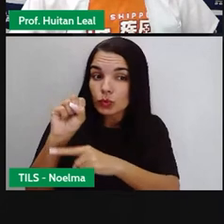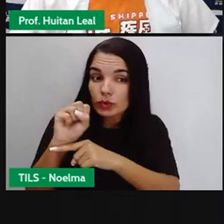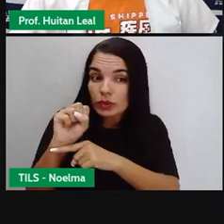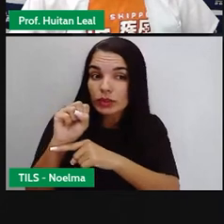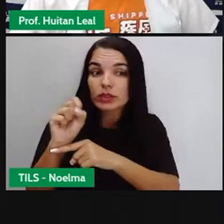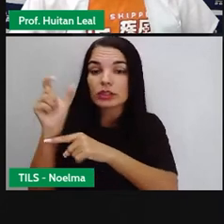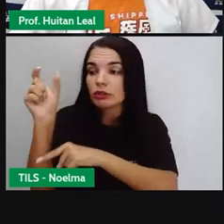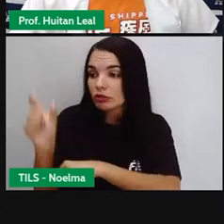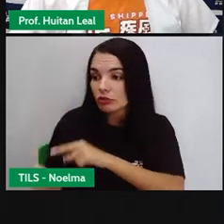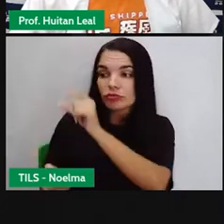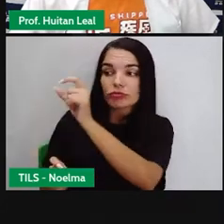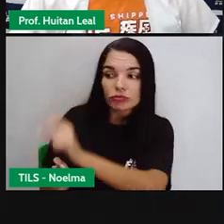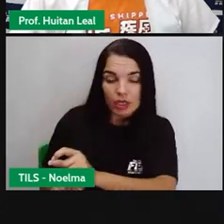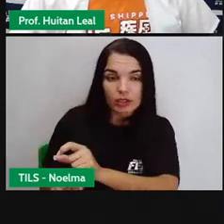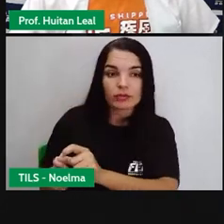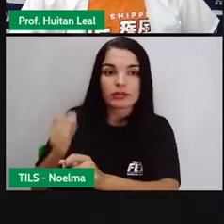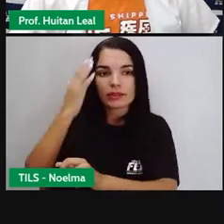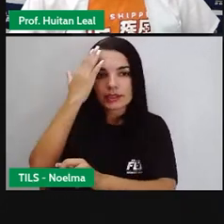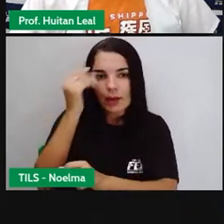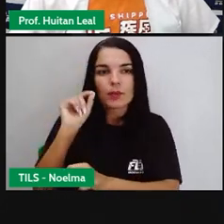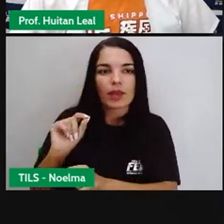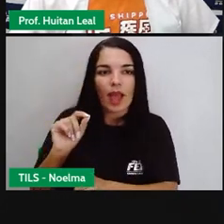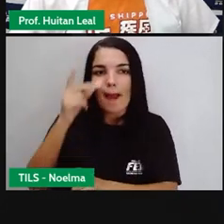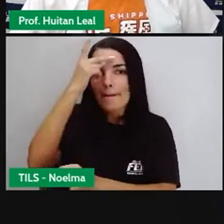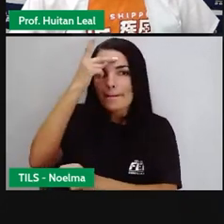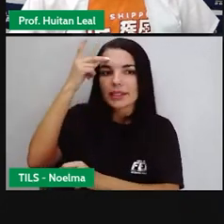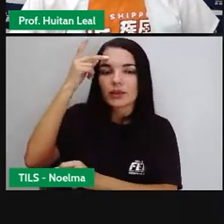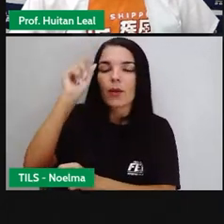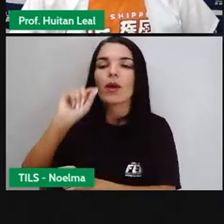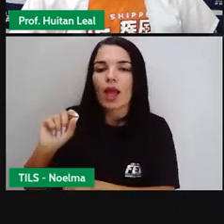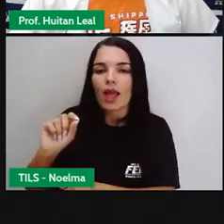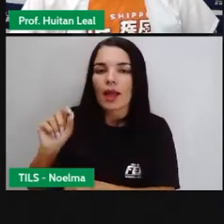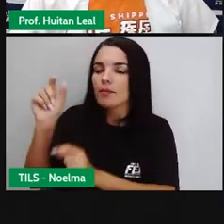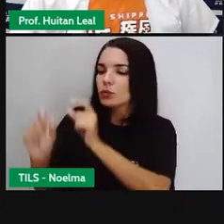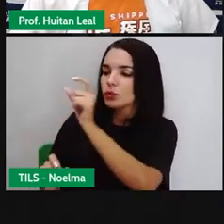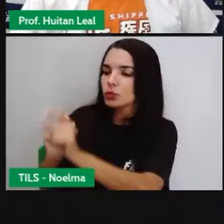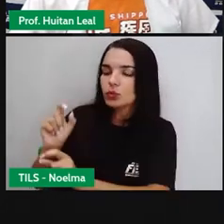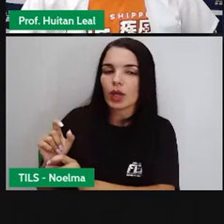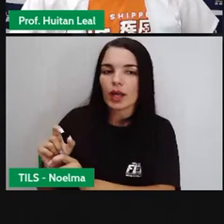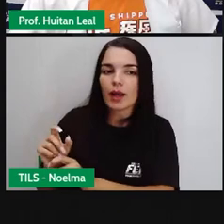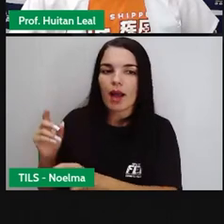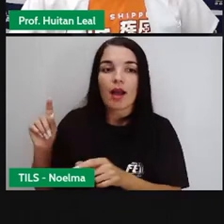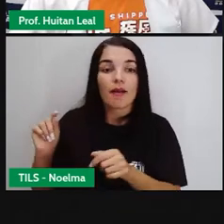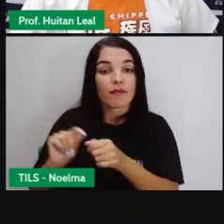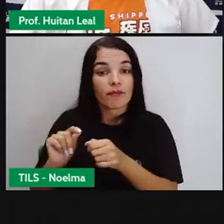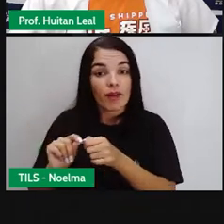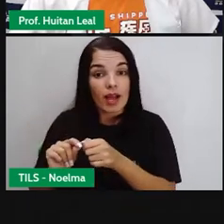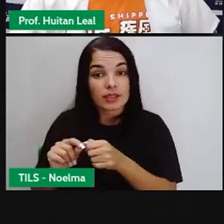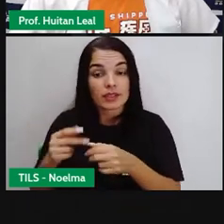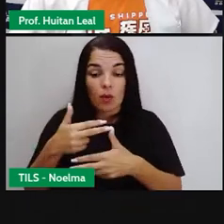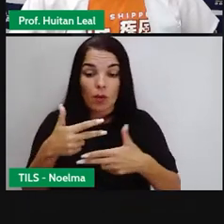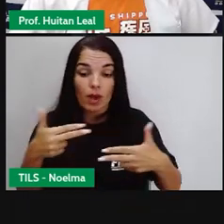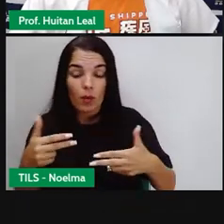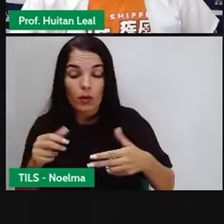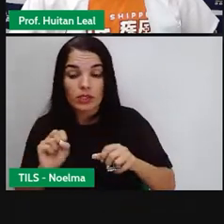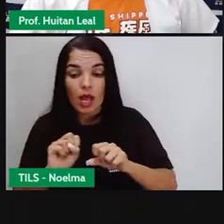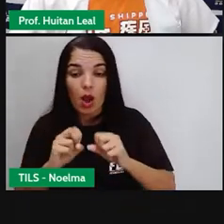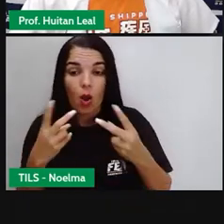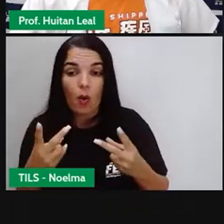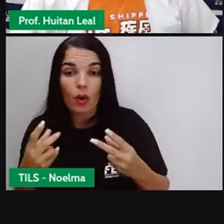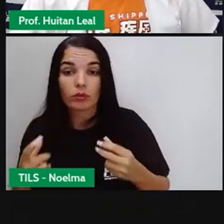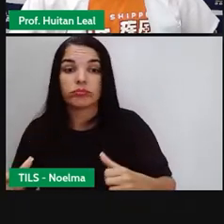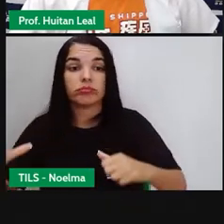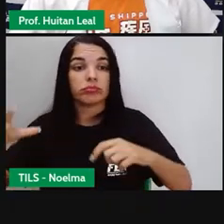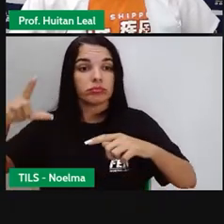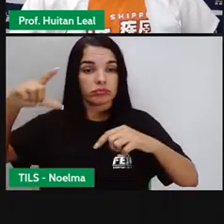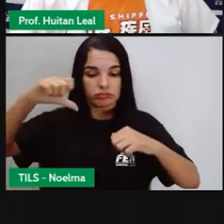sujeito dentro de uma frase. É o elemento que pratica ou sofre alguma ação. No caso da primeira